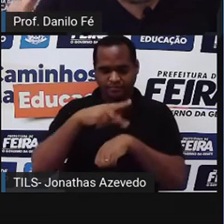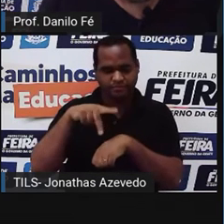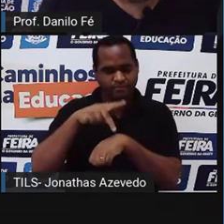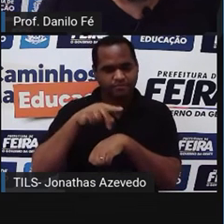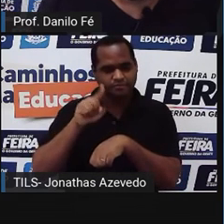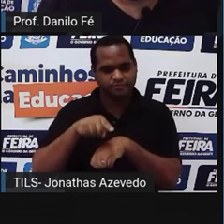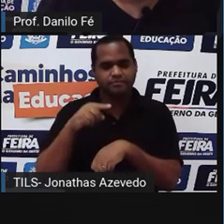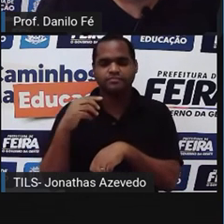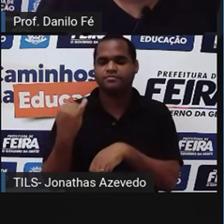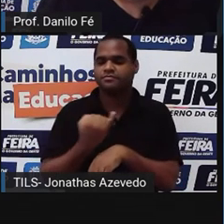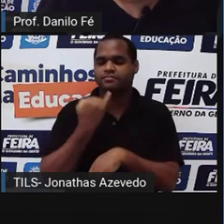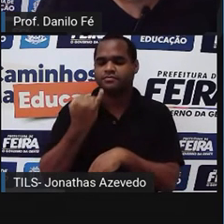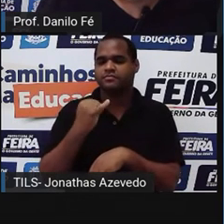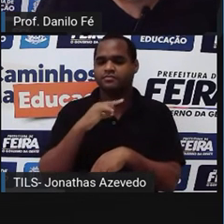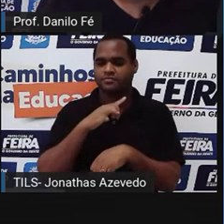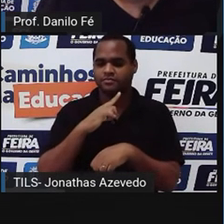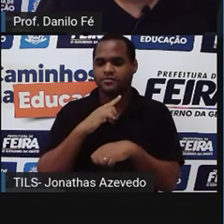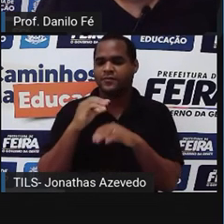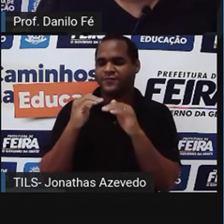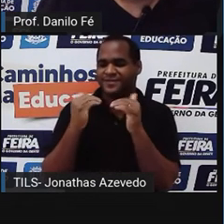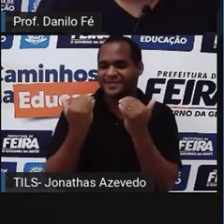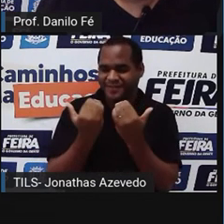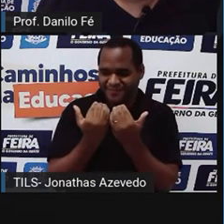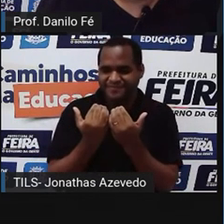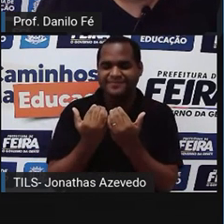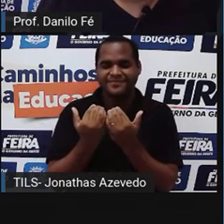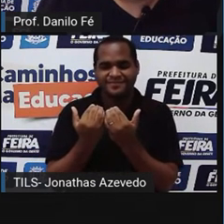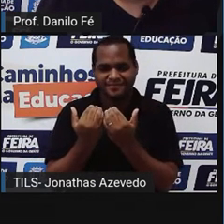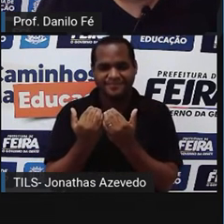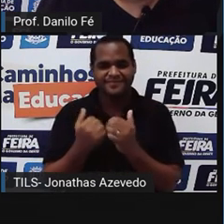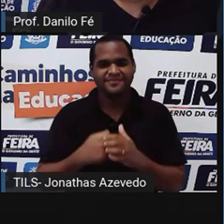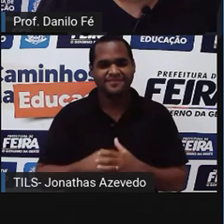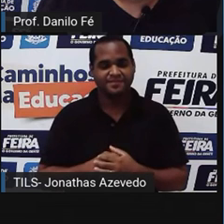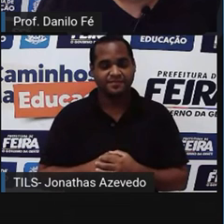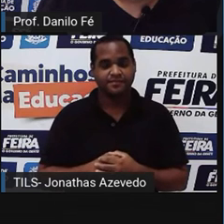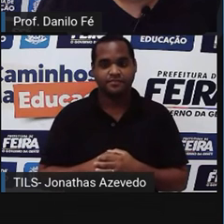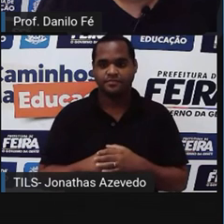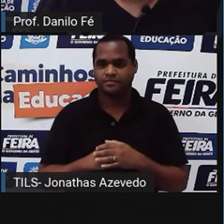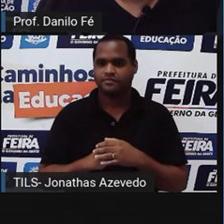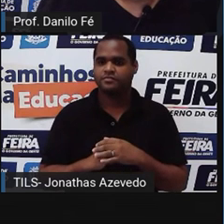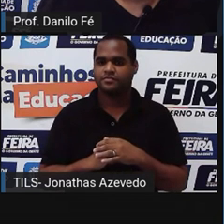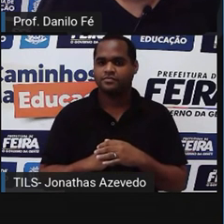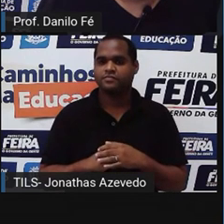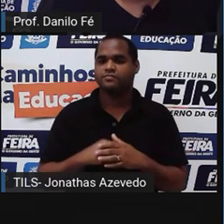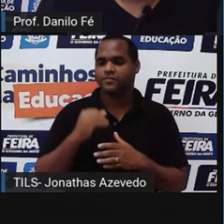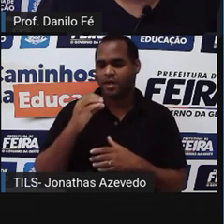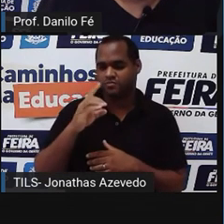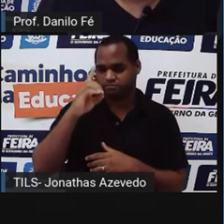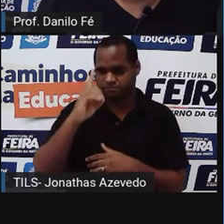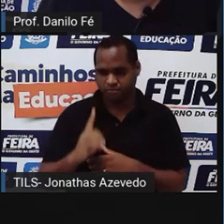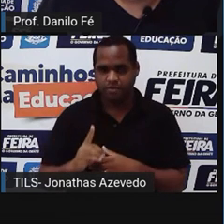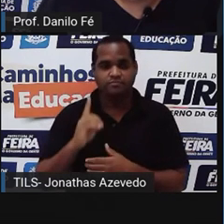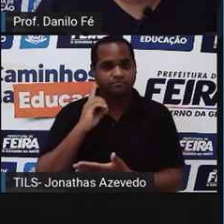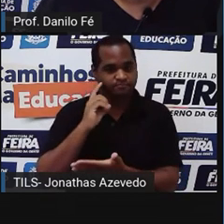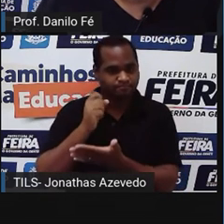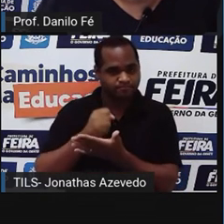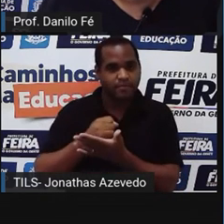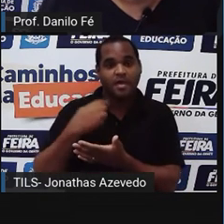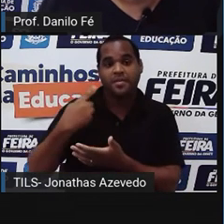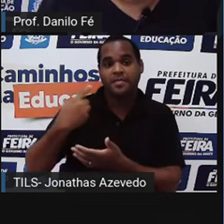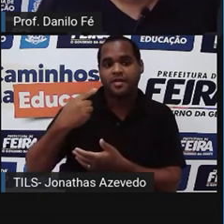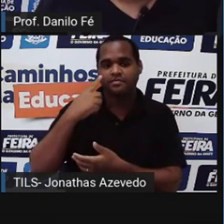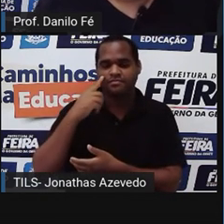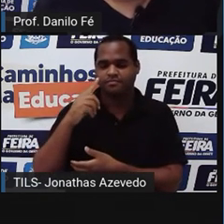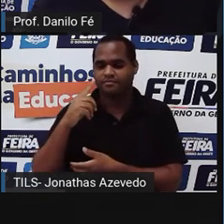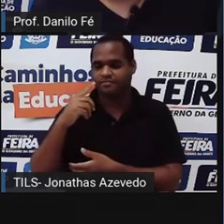fundado tem que ter uma constituição, né? E o Pedro I, o nosso primeiro